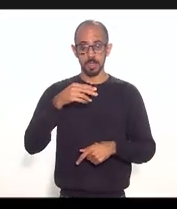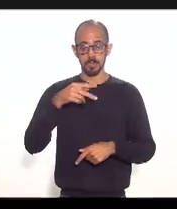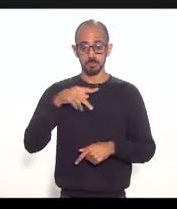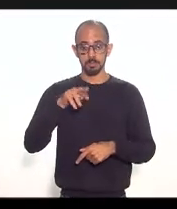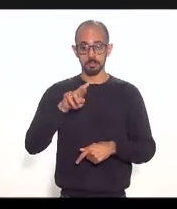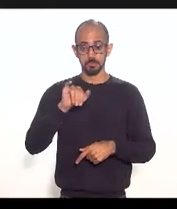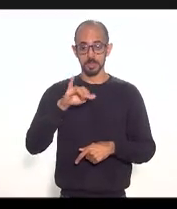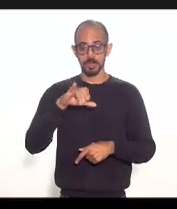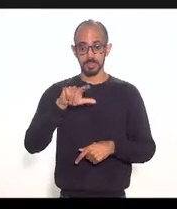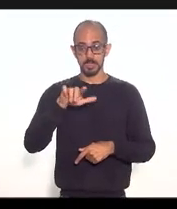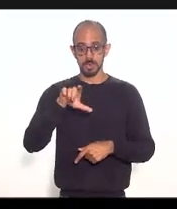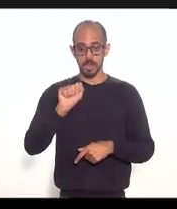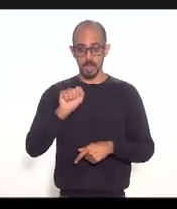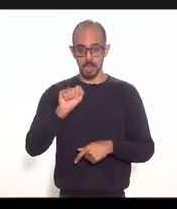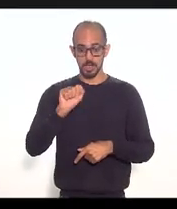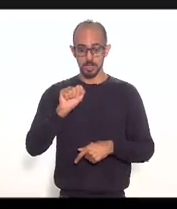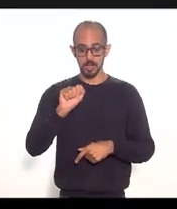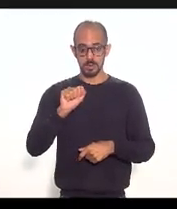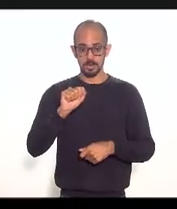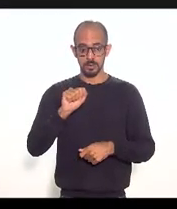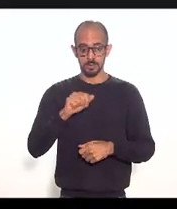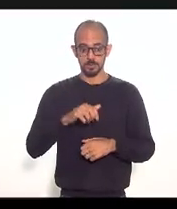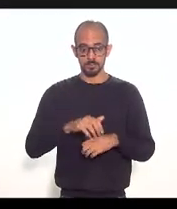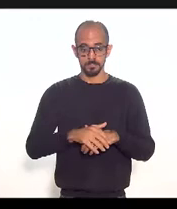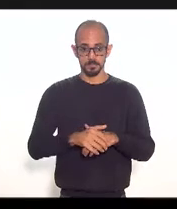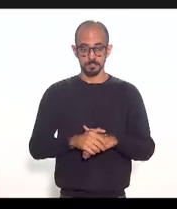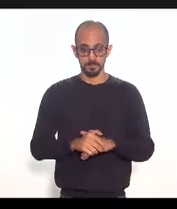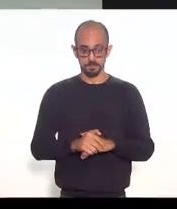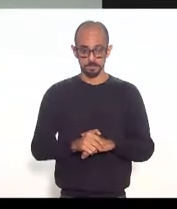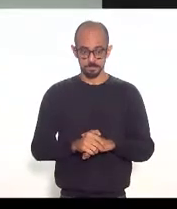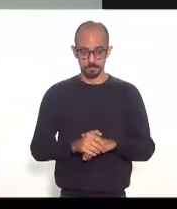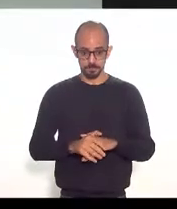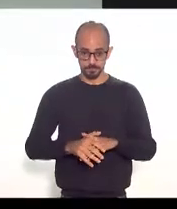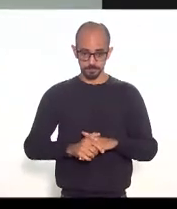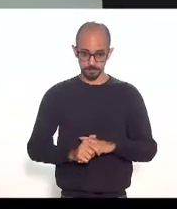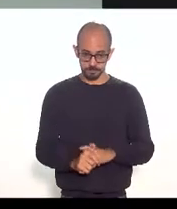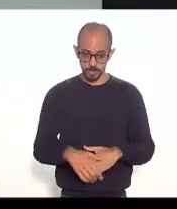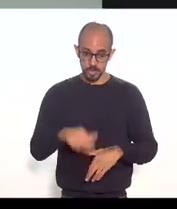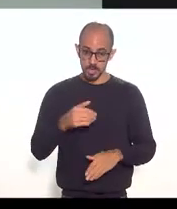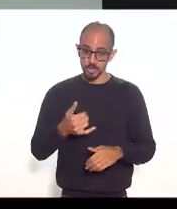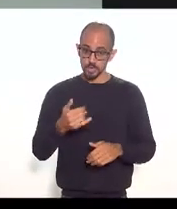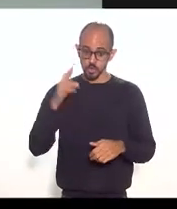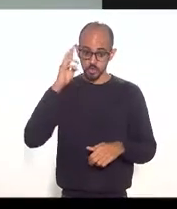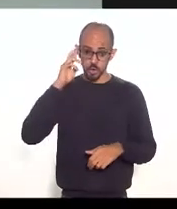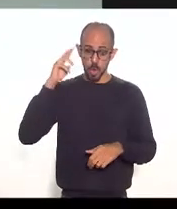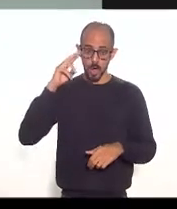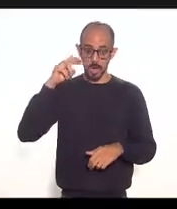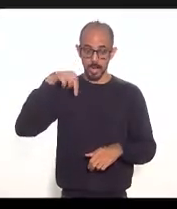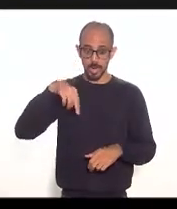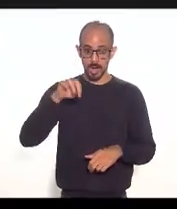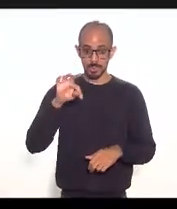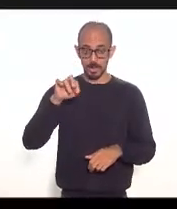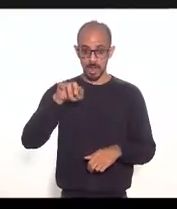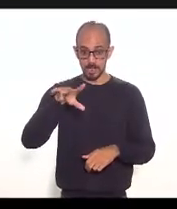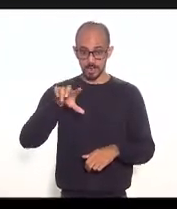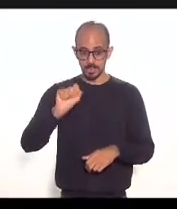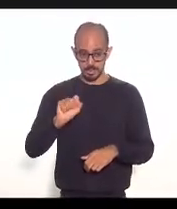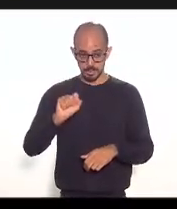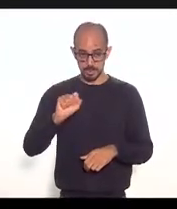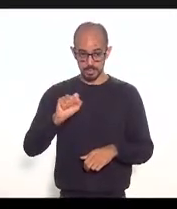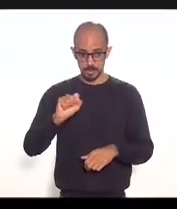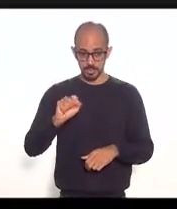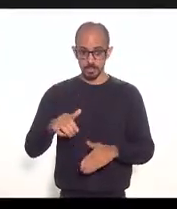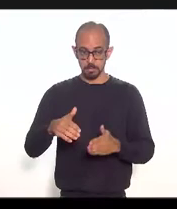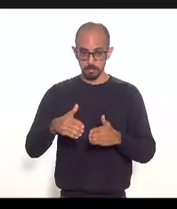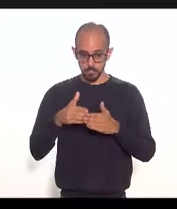a questão... Agora, Natália Lima, desliga-se o som, por favor. Eu sou o senhor.